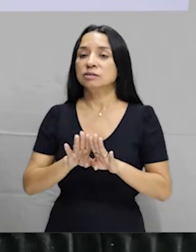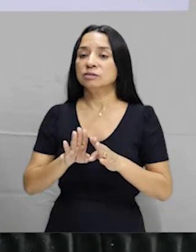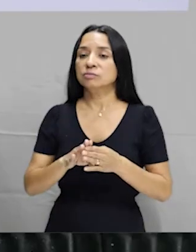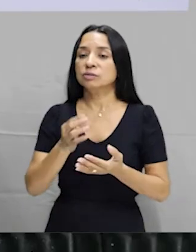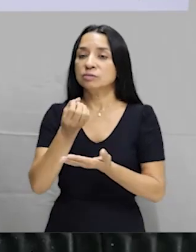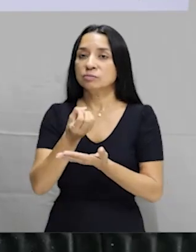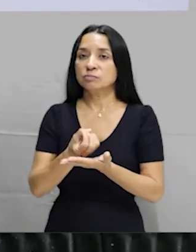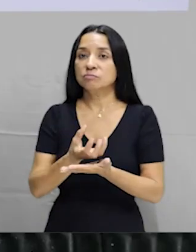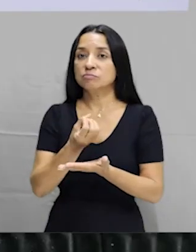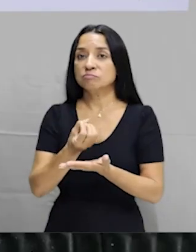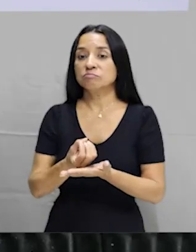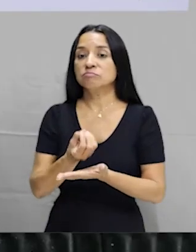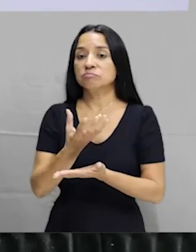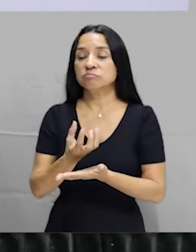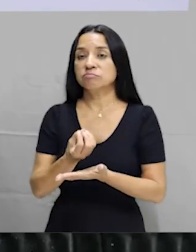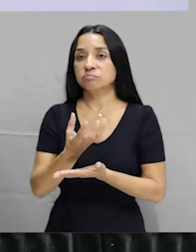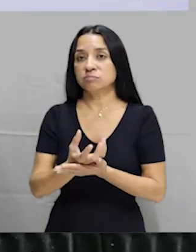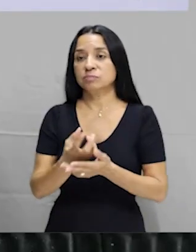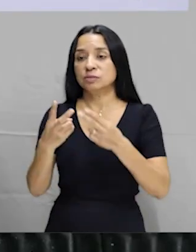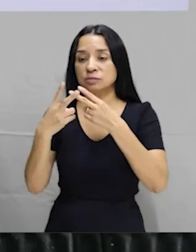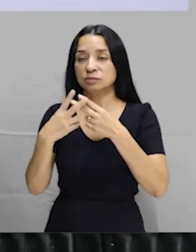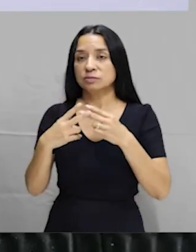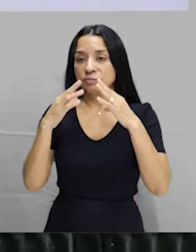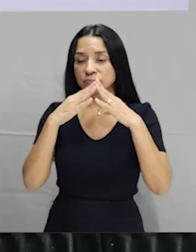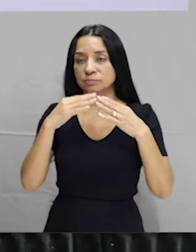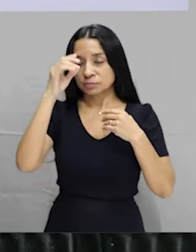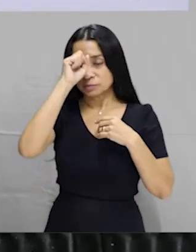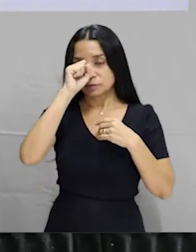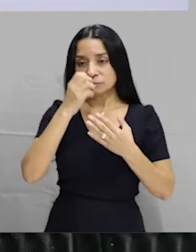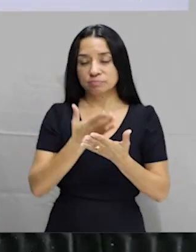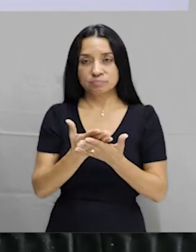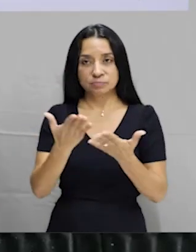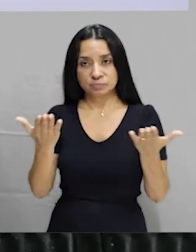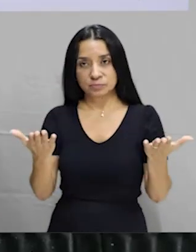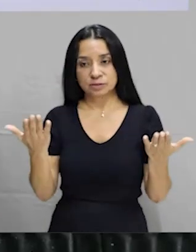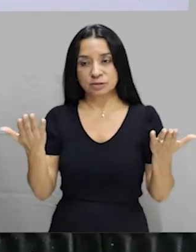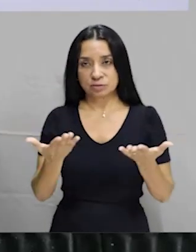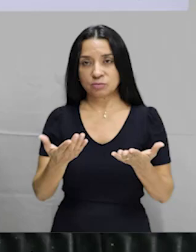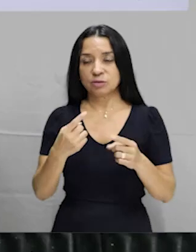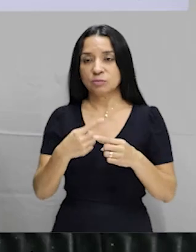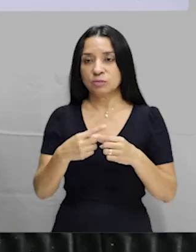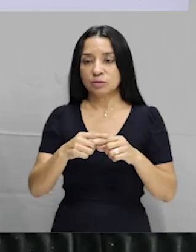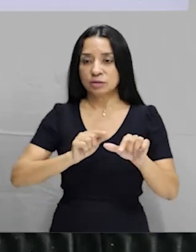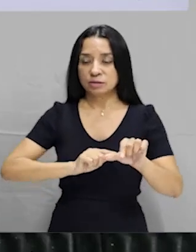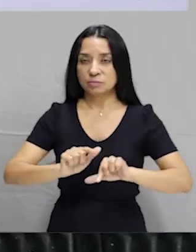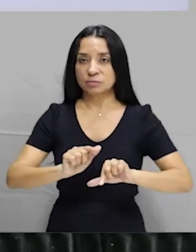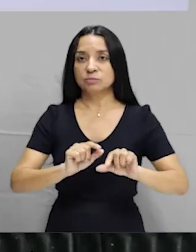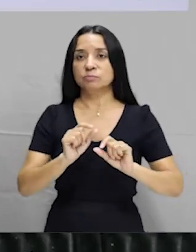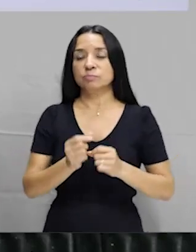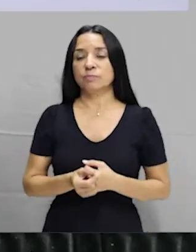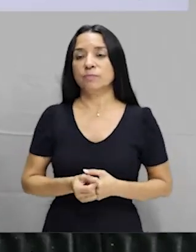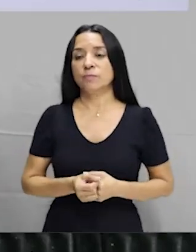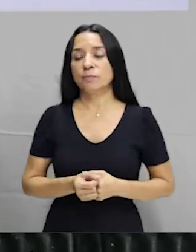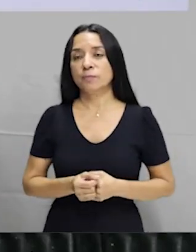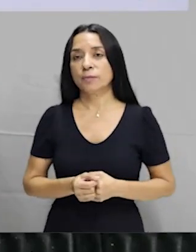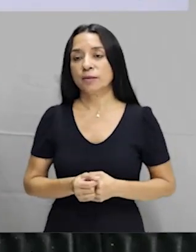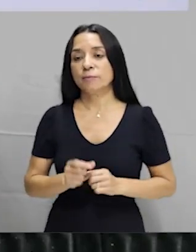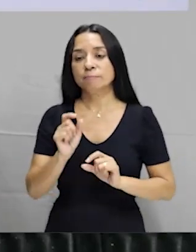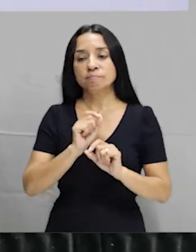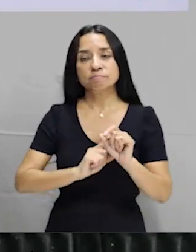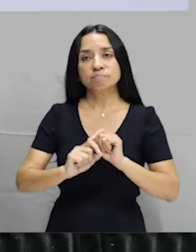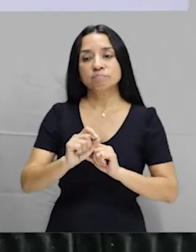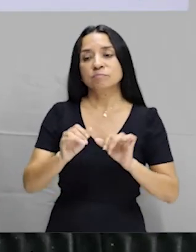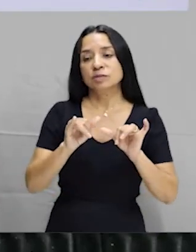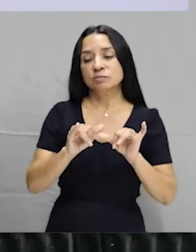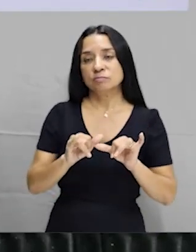hashtag Fique em Casa, aprendendo. Então galera, é com vocês agora, porque nós estamos aqui trabalhando muito, para que você não